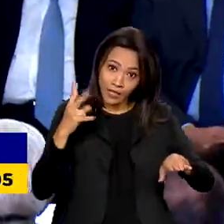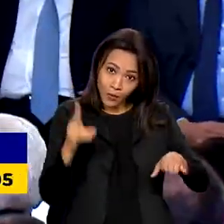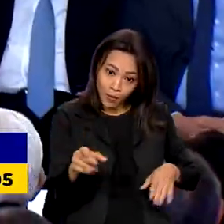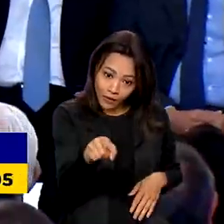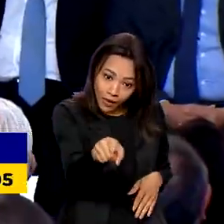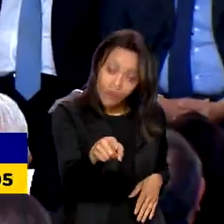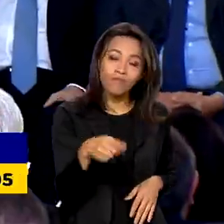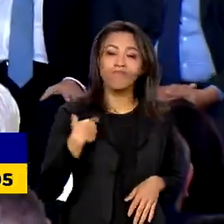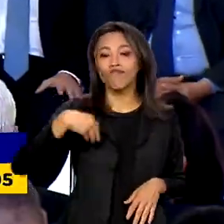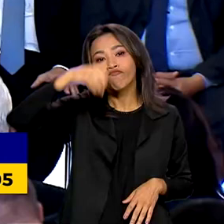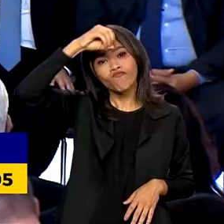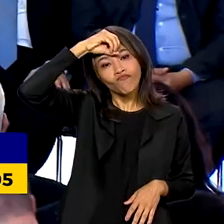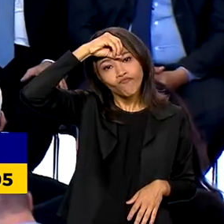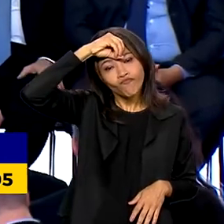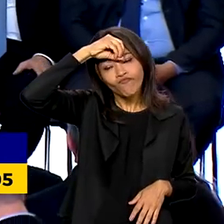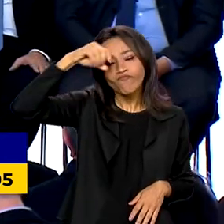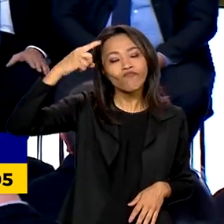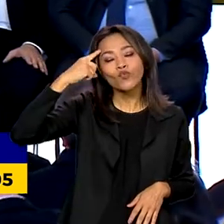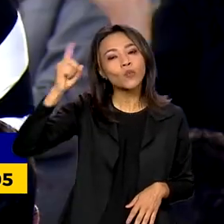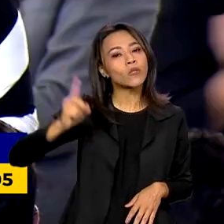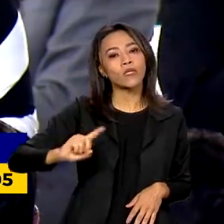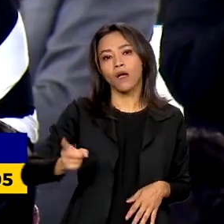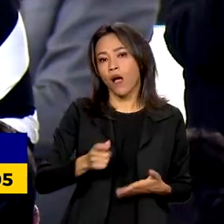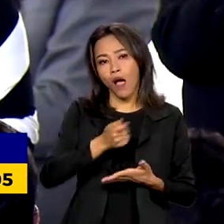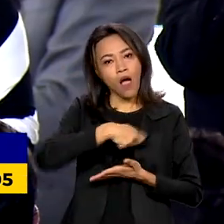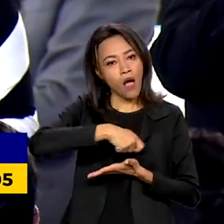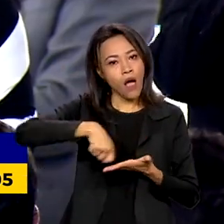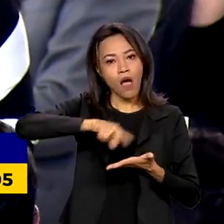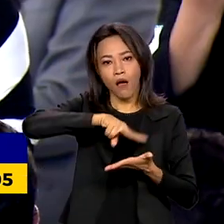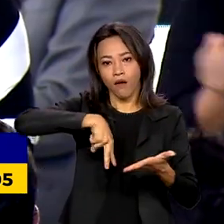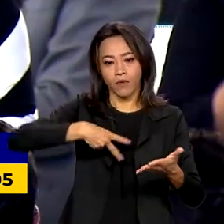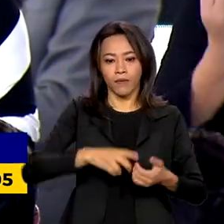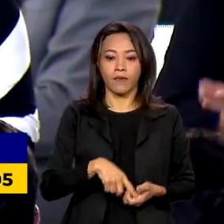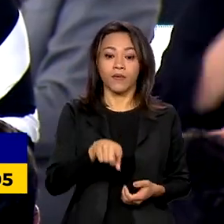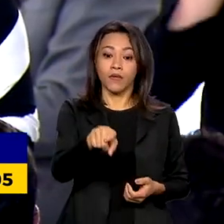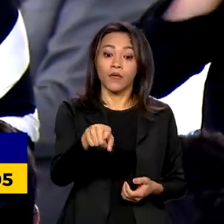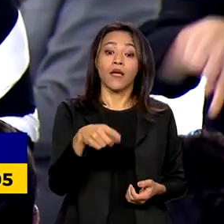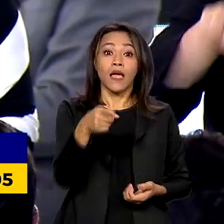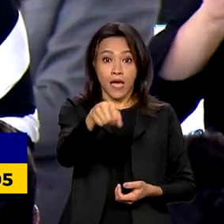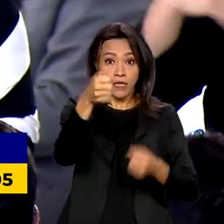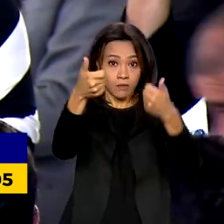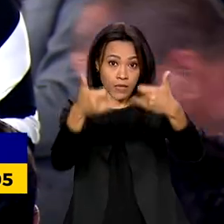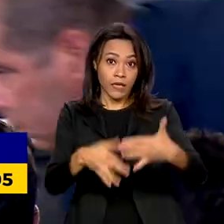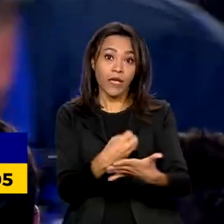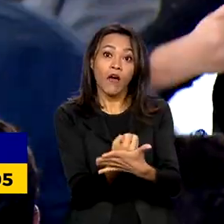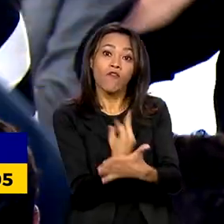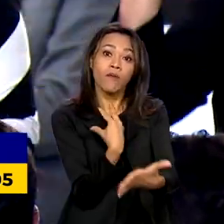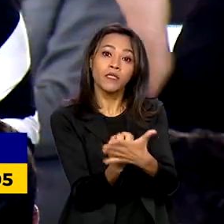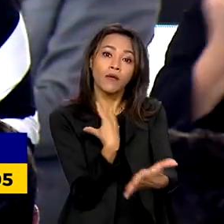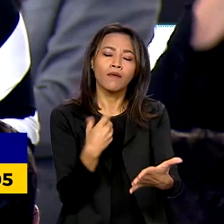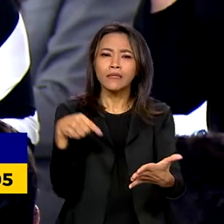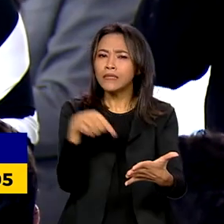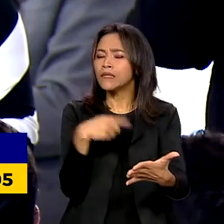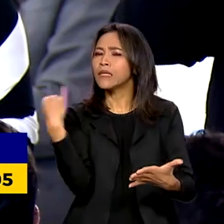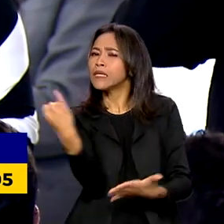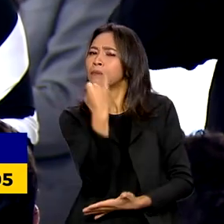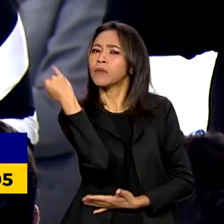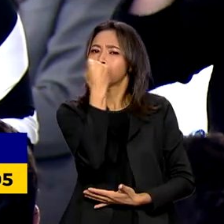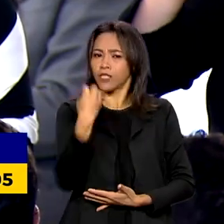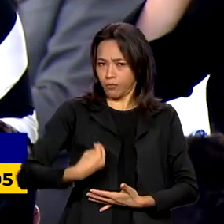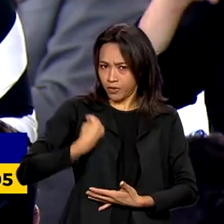ainda não são alfabetizadas no Brasil. A alfabetização é uma etapa fundamental na trajetória